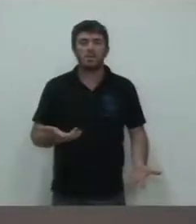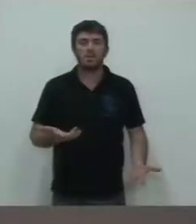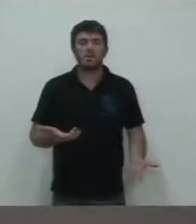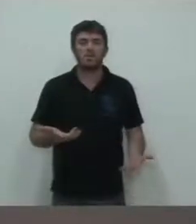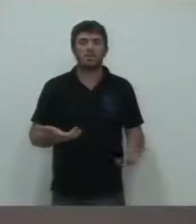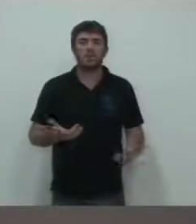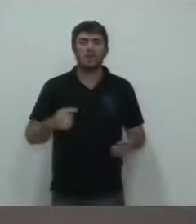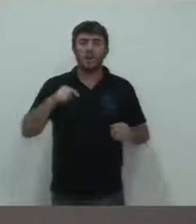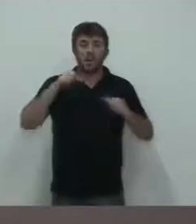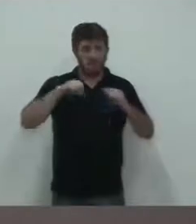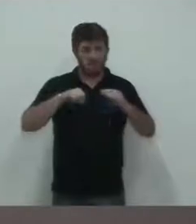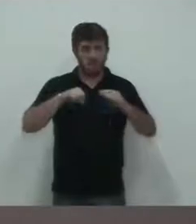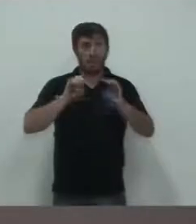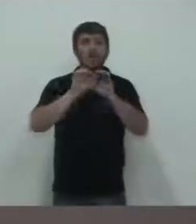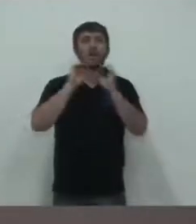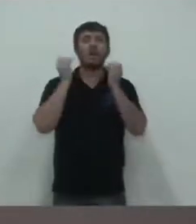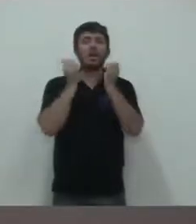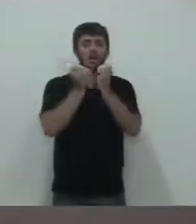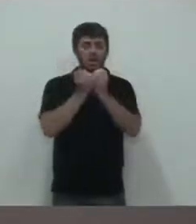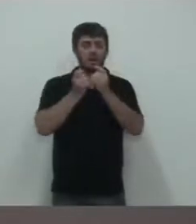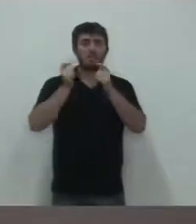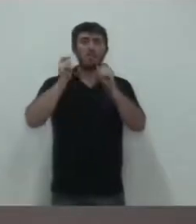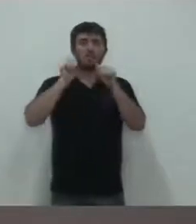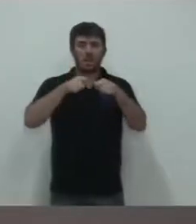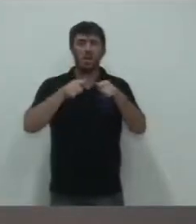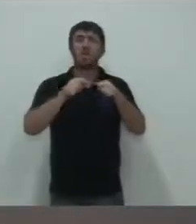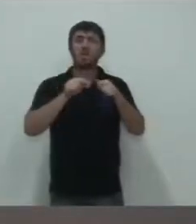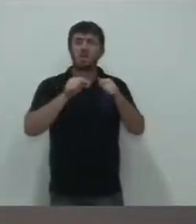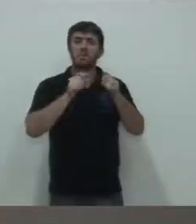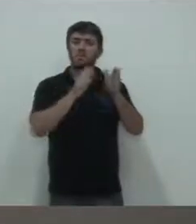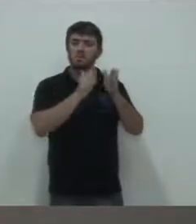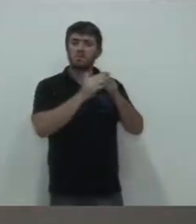Essa casa aqui pode entrar com o pedido de cassação contra o prefeito sobre isso.